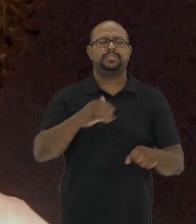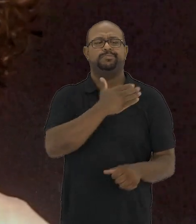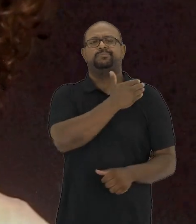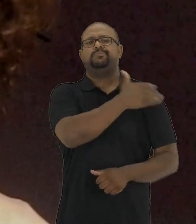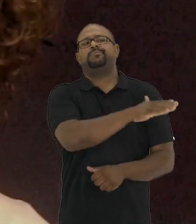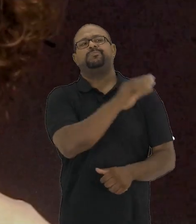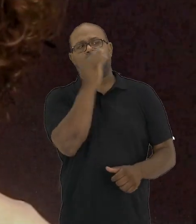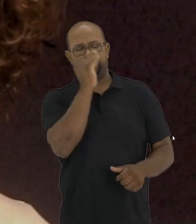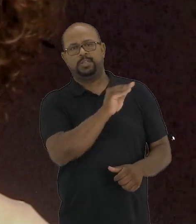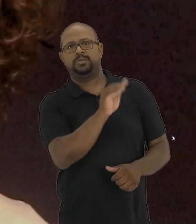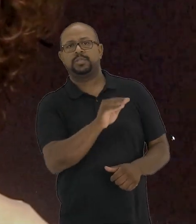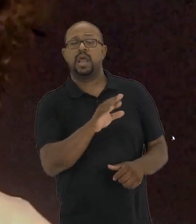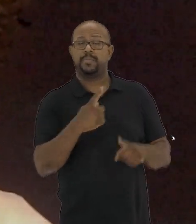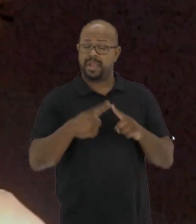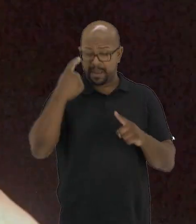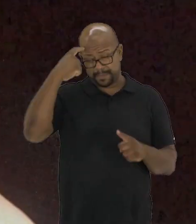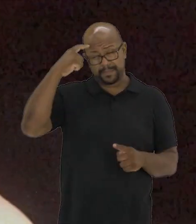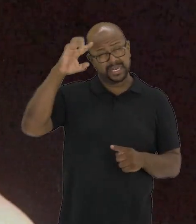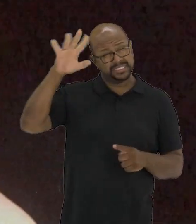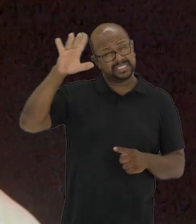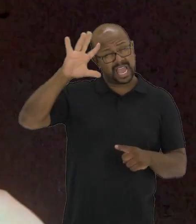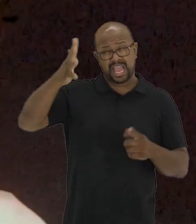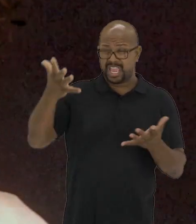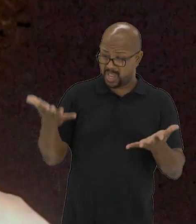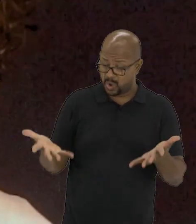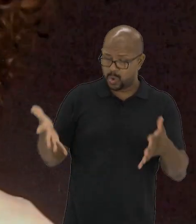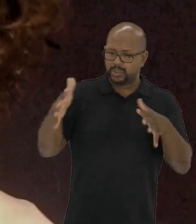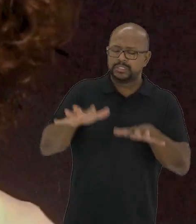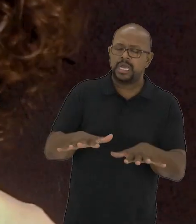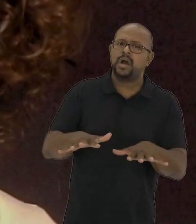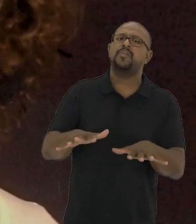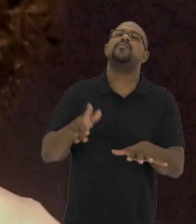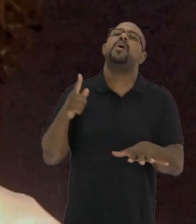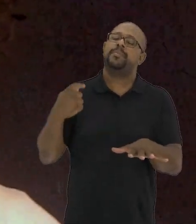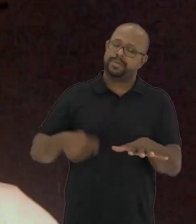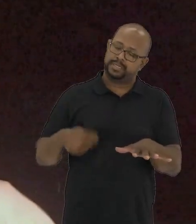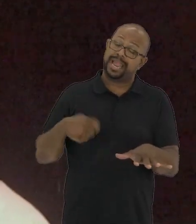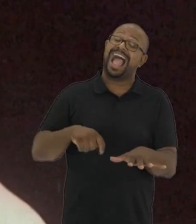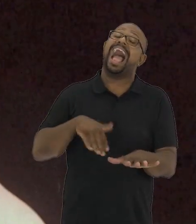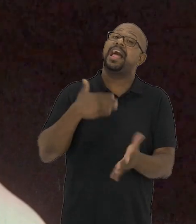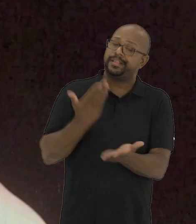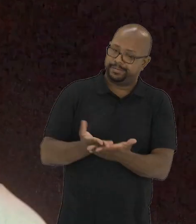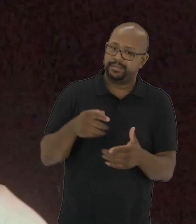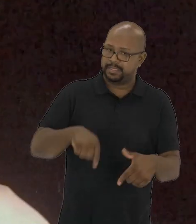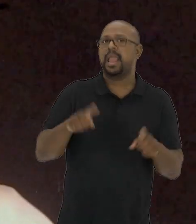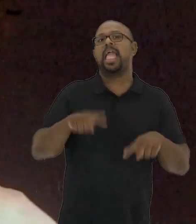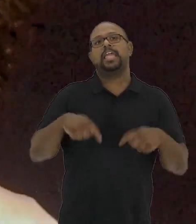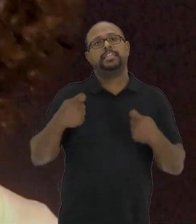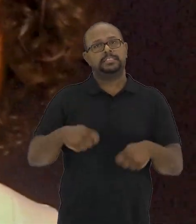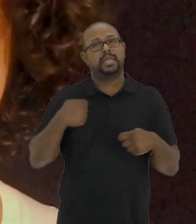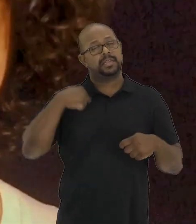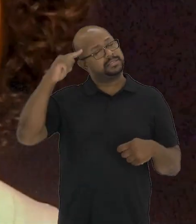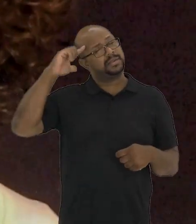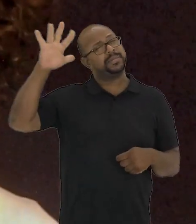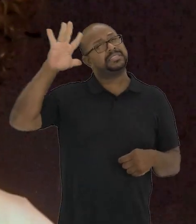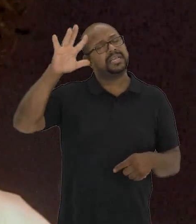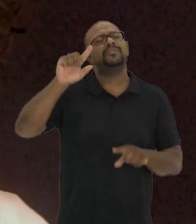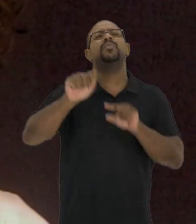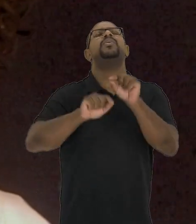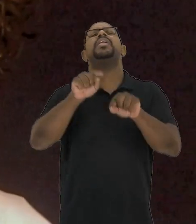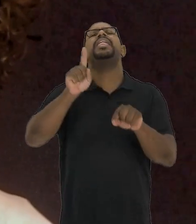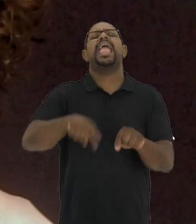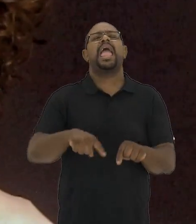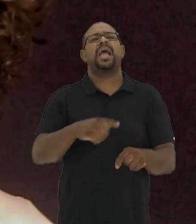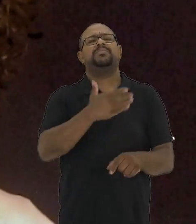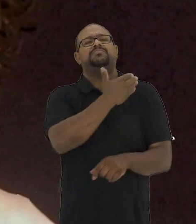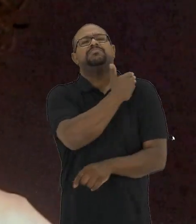sistemas de exclusão, que muito antes de pensarmos em inclusão, foi necessário ou ainda é necessário